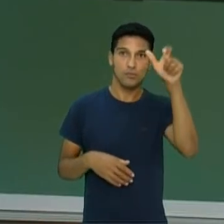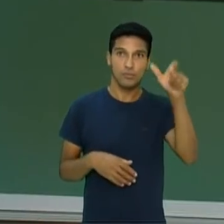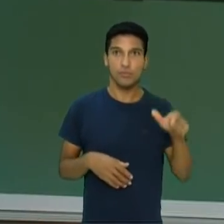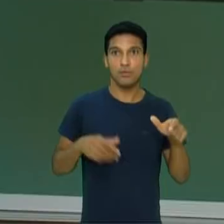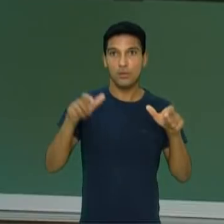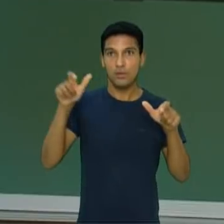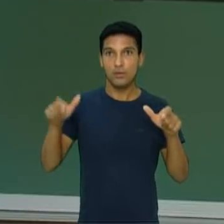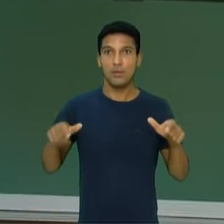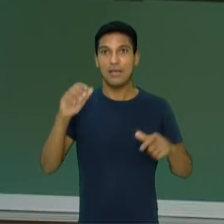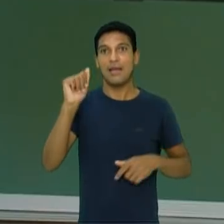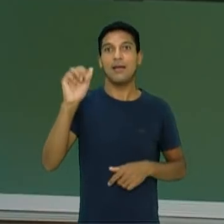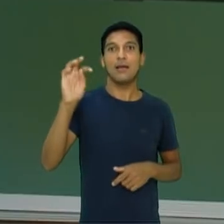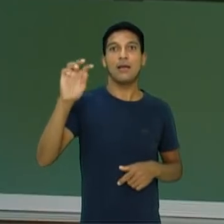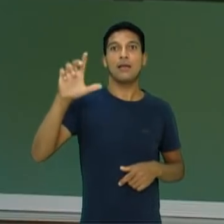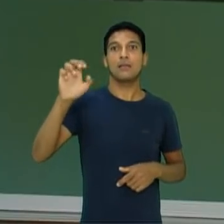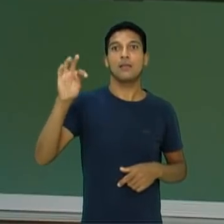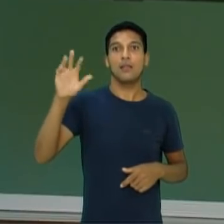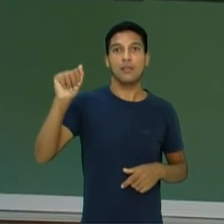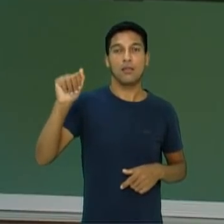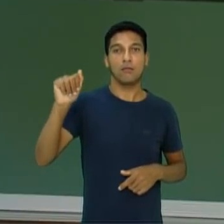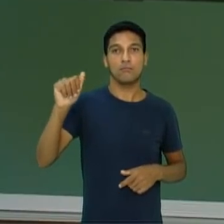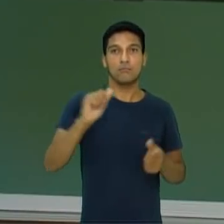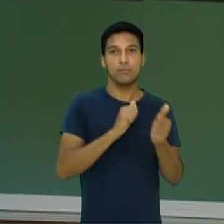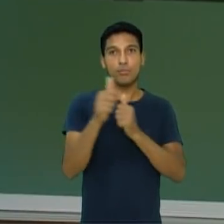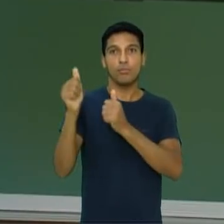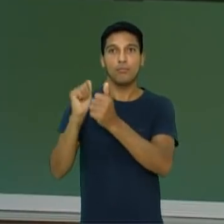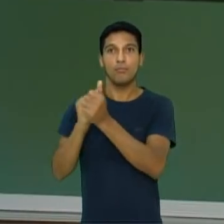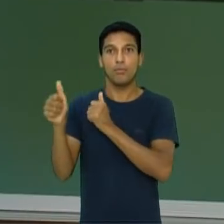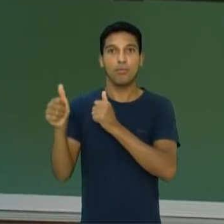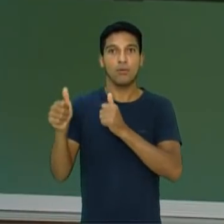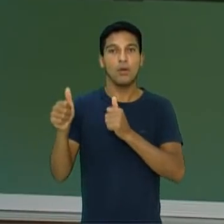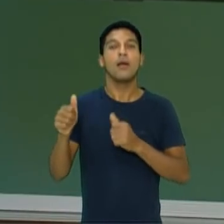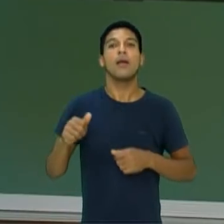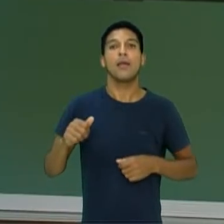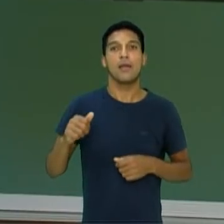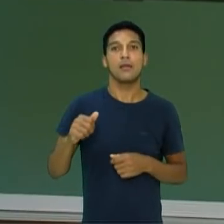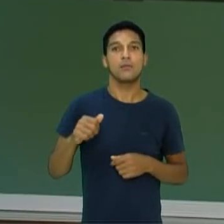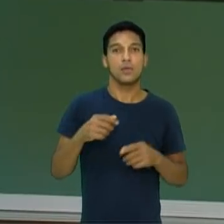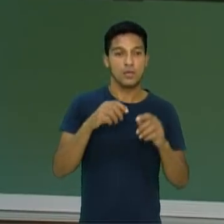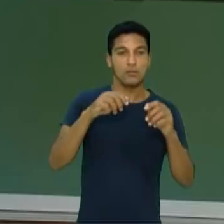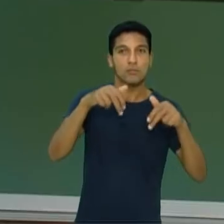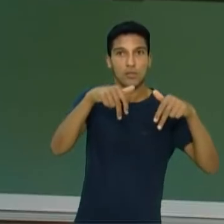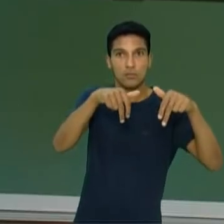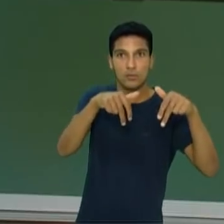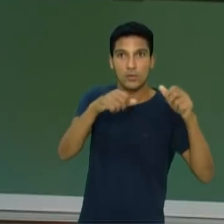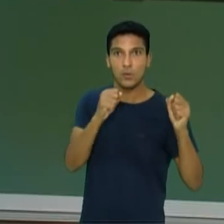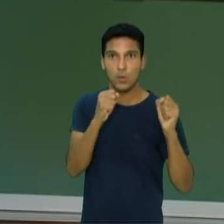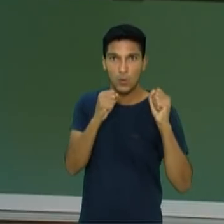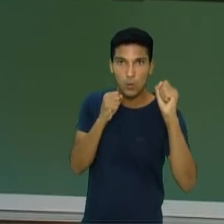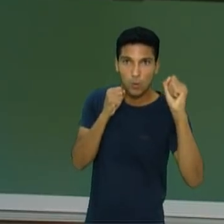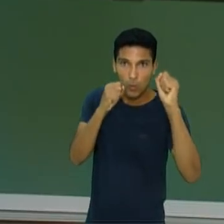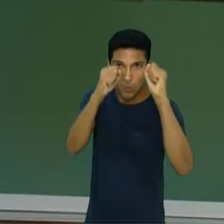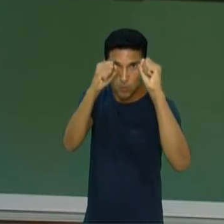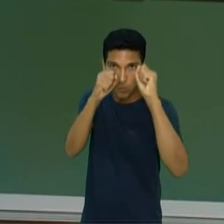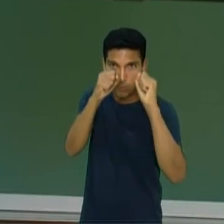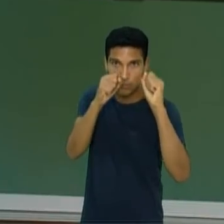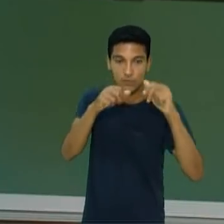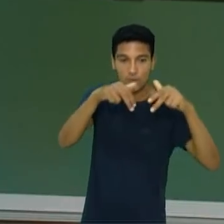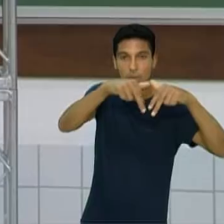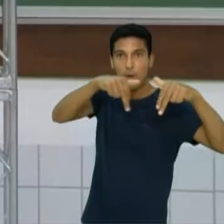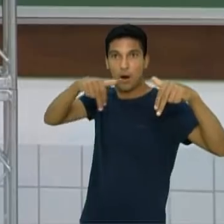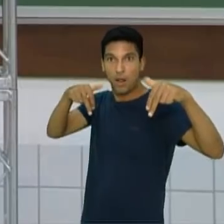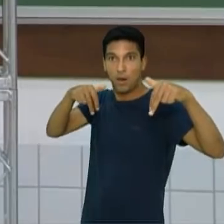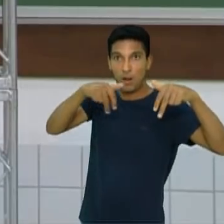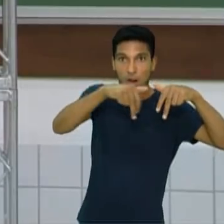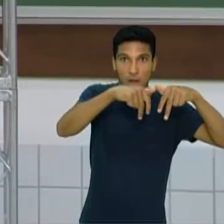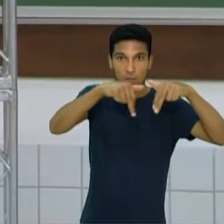sair do alcance do adversário, ora para atacá-lo. O queixo é o ponto mais visado pelos lutadores.